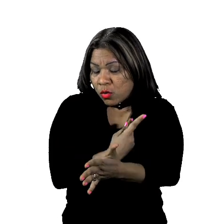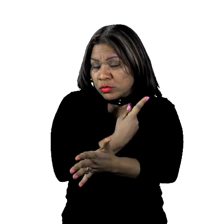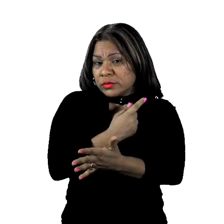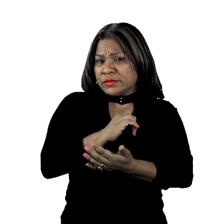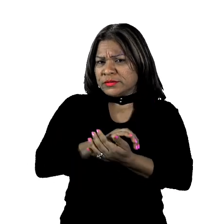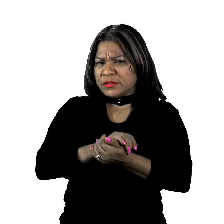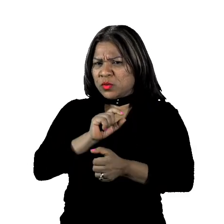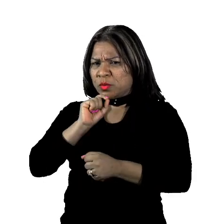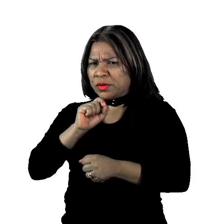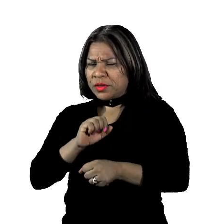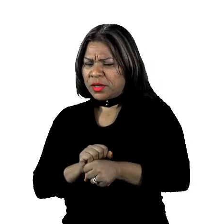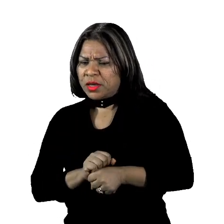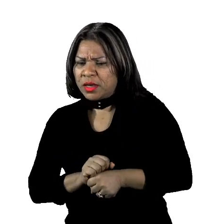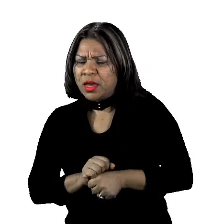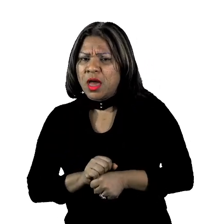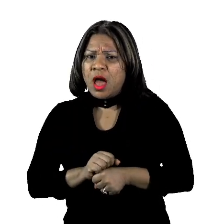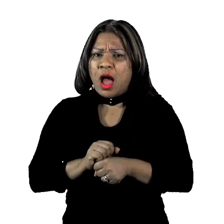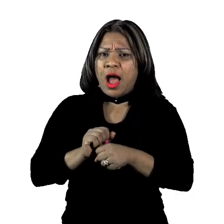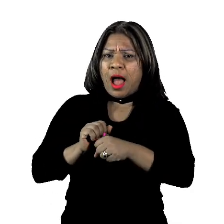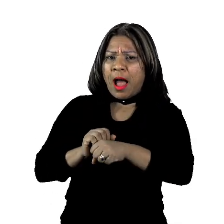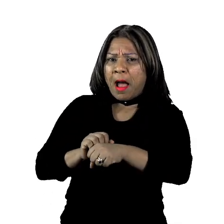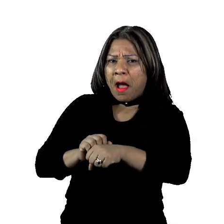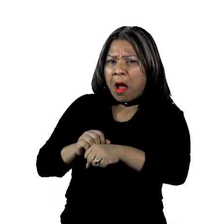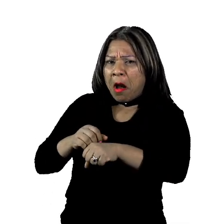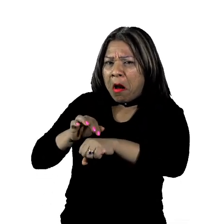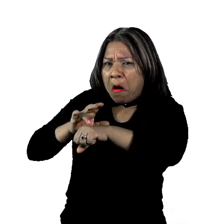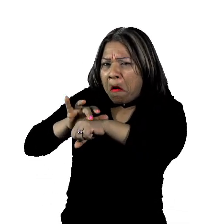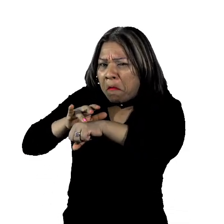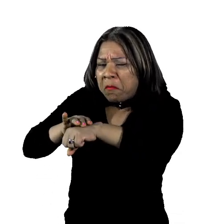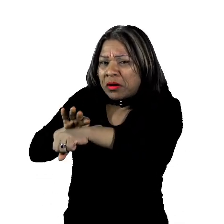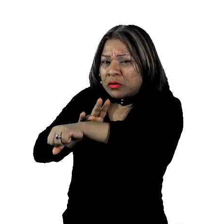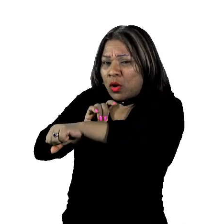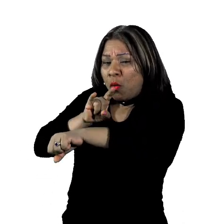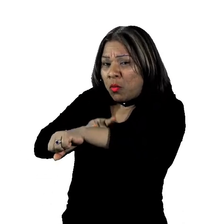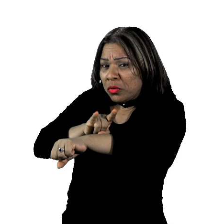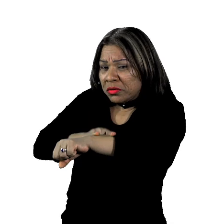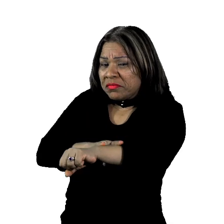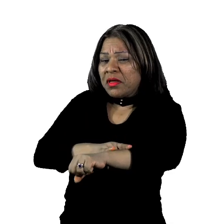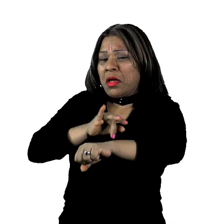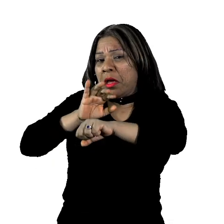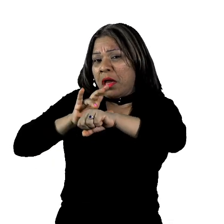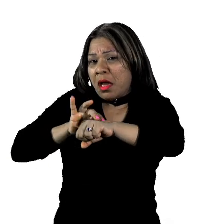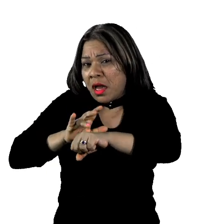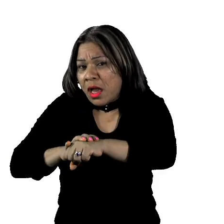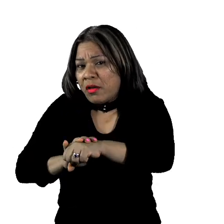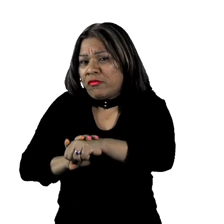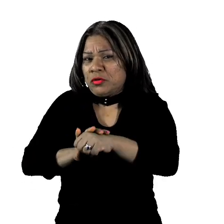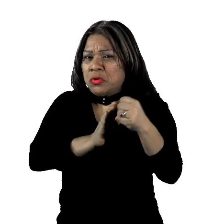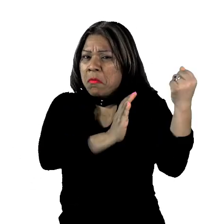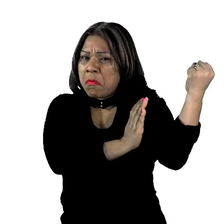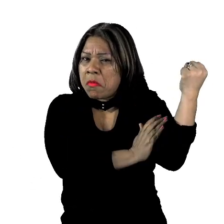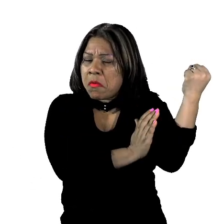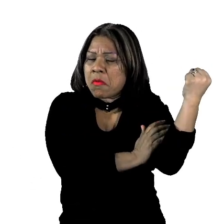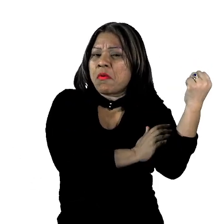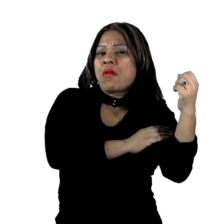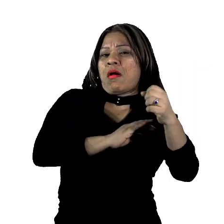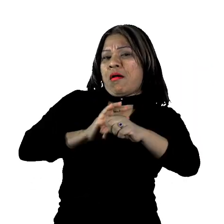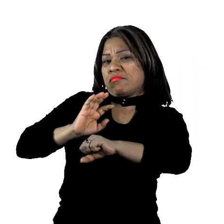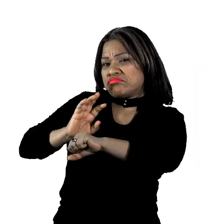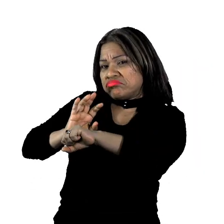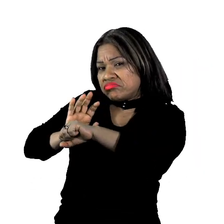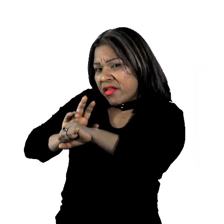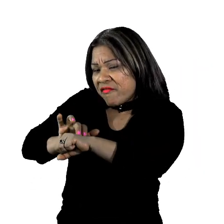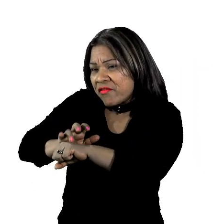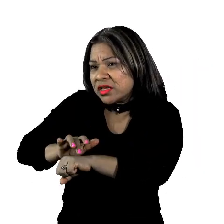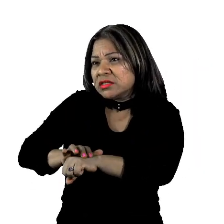urinária? Letra B, infecção muscular? Letra C, infecções respiratórias? Letra D,